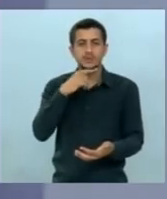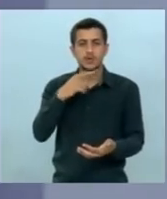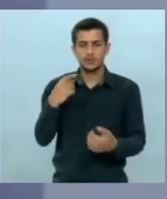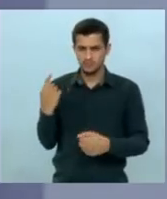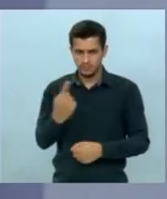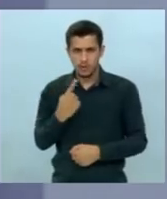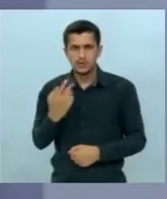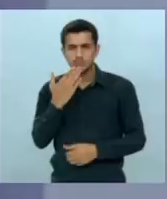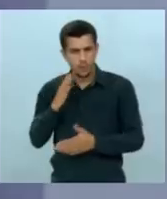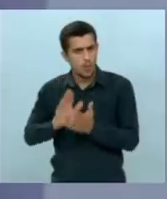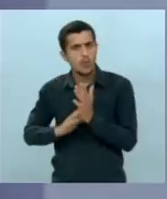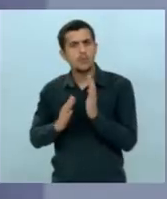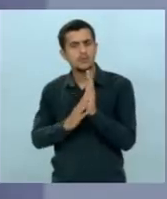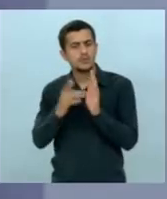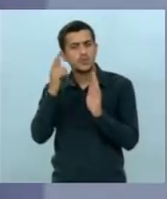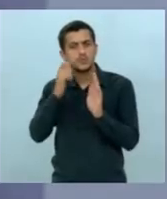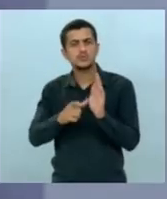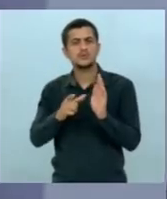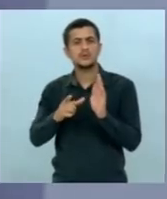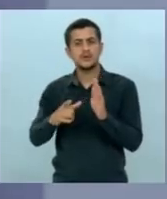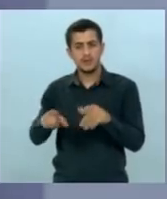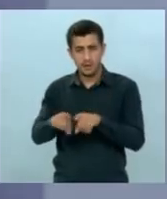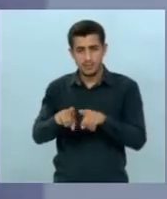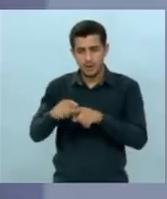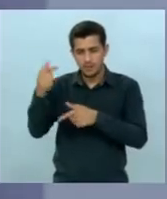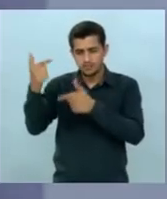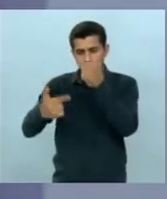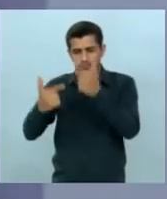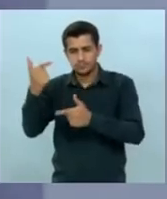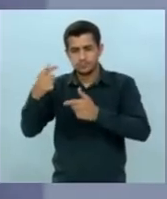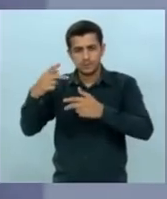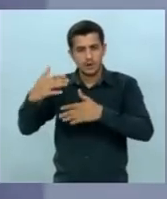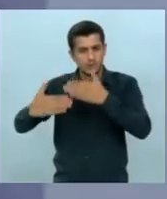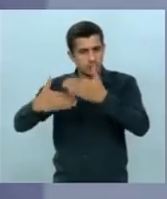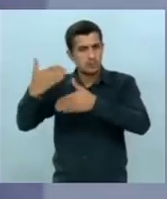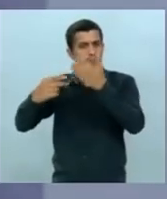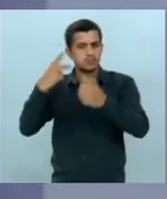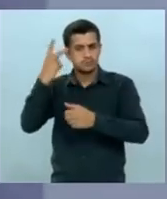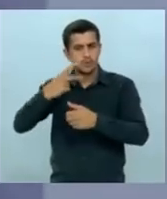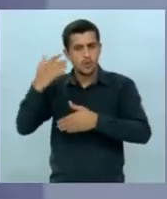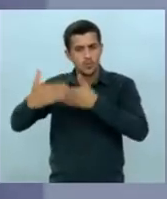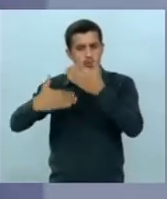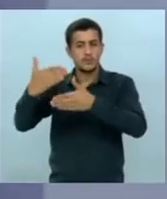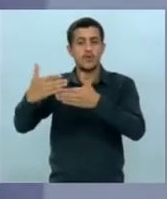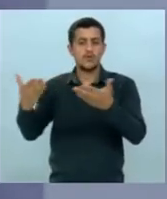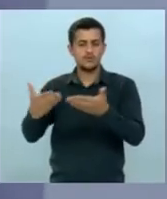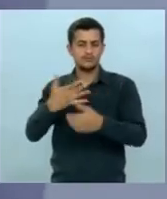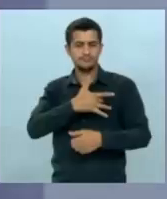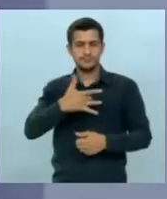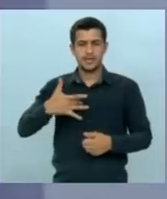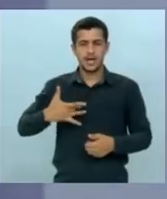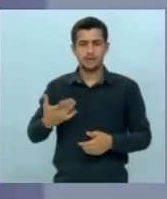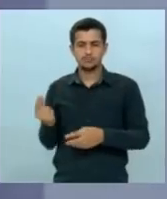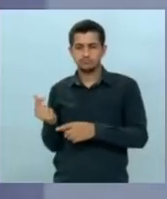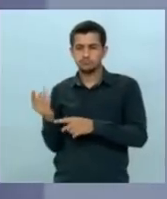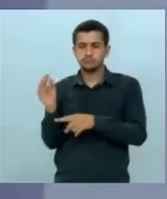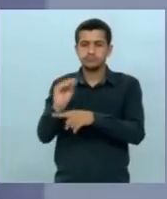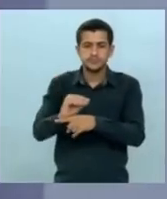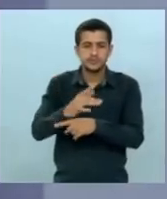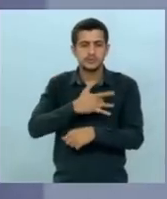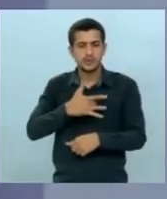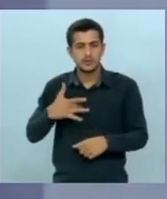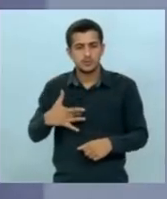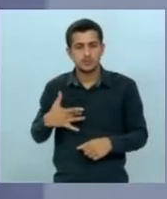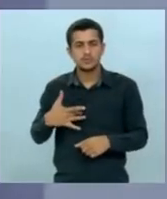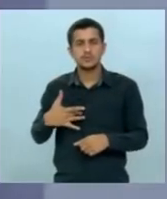obrigação avançamos em políticas públicas candidato hoje o estado investe em saúde está presente nos 79